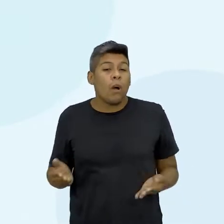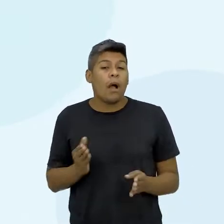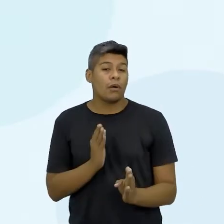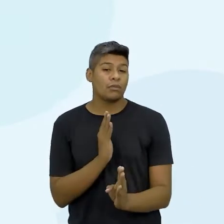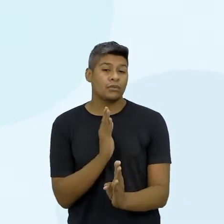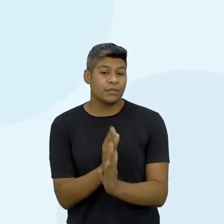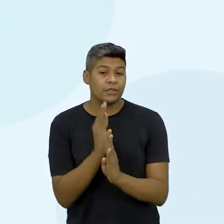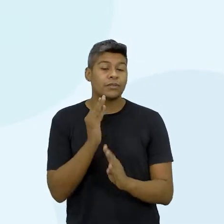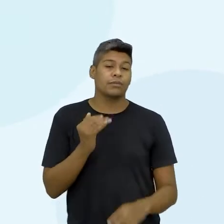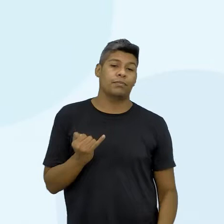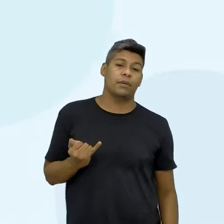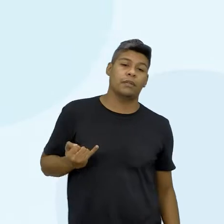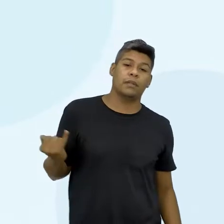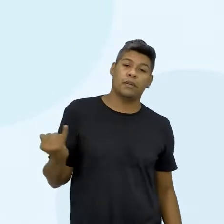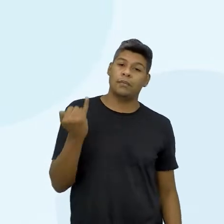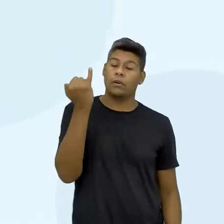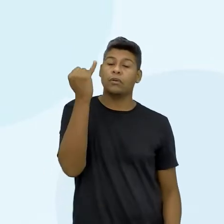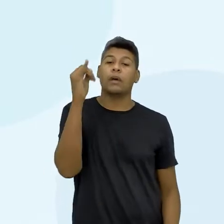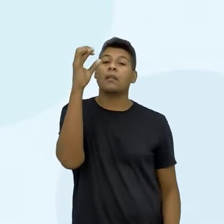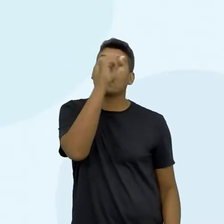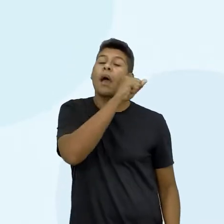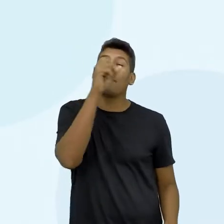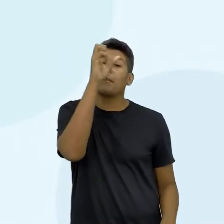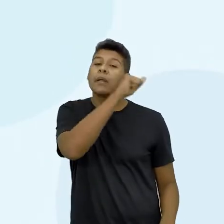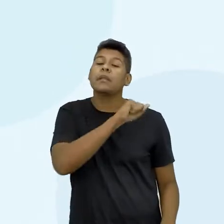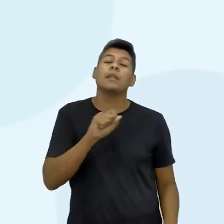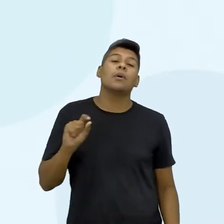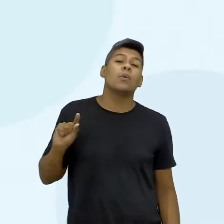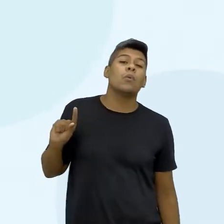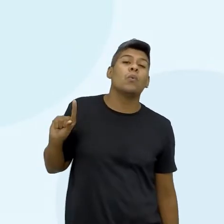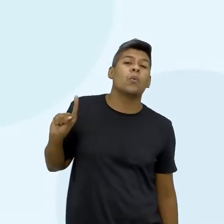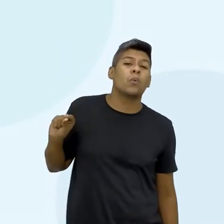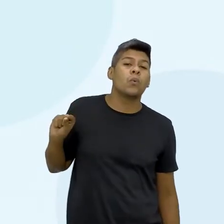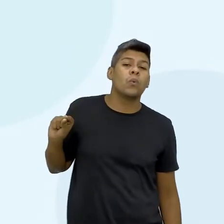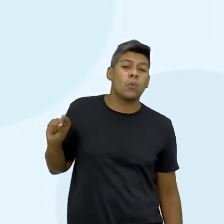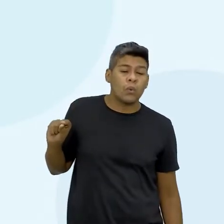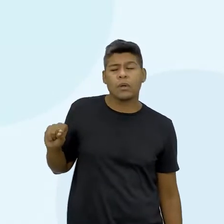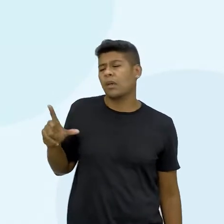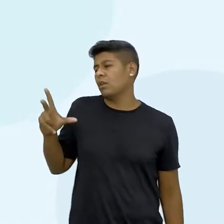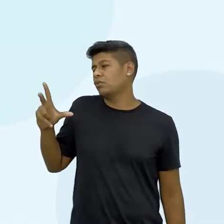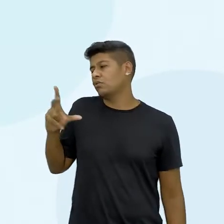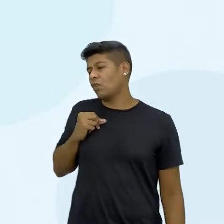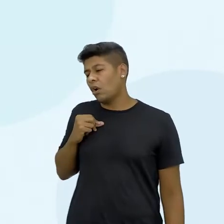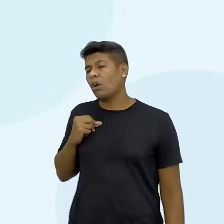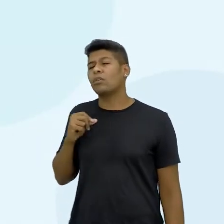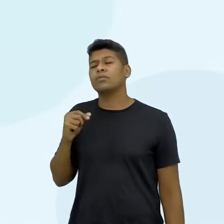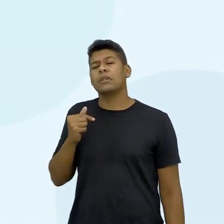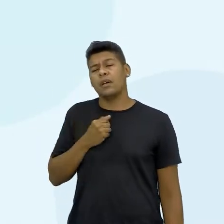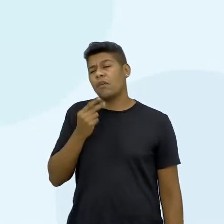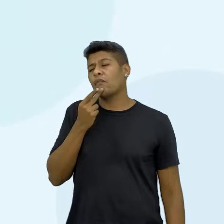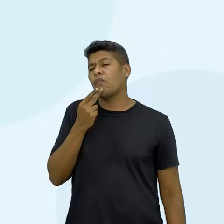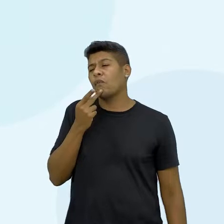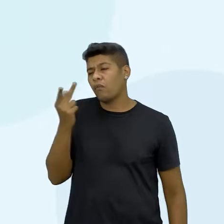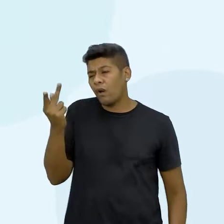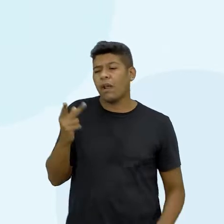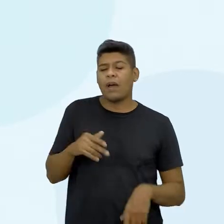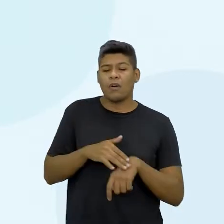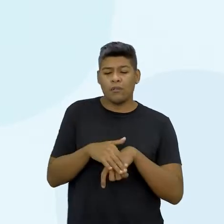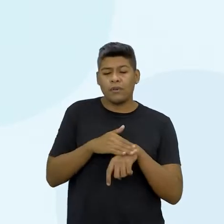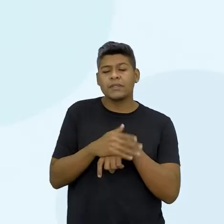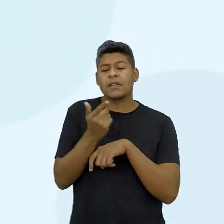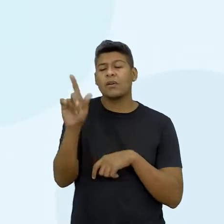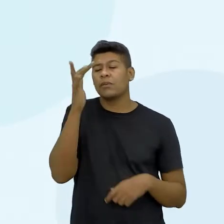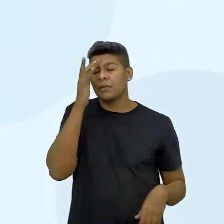descobertas significativas. O que vocês aprenderam que deu, que vocês falaram, nossa, eu vou até compartilhar com outras pessoas porque foi